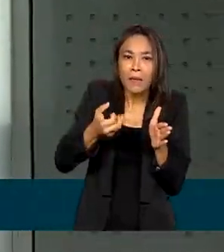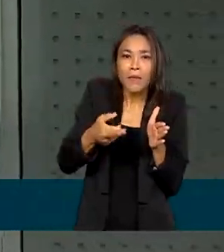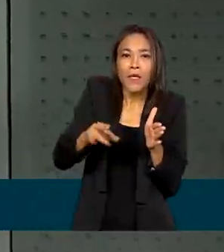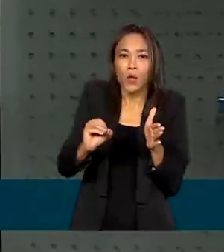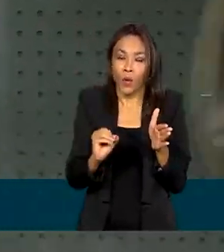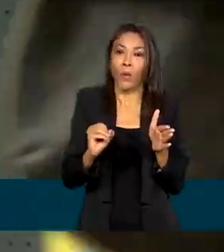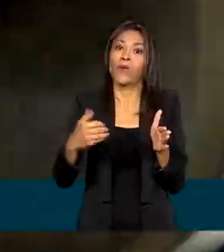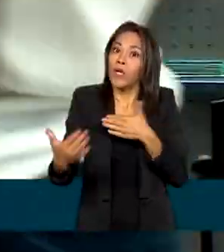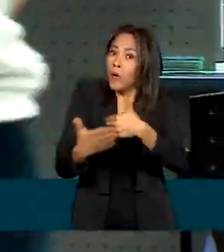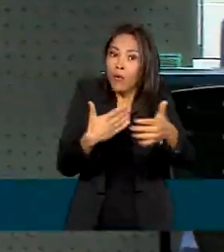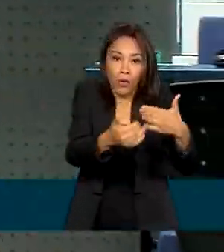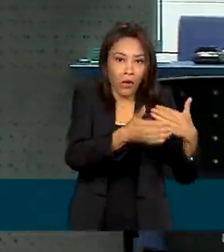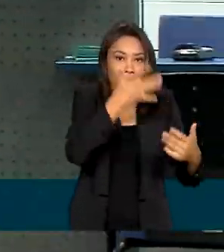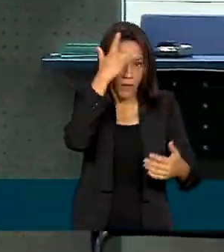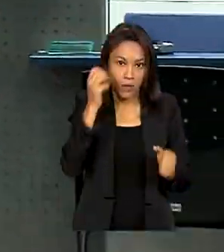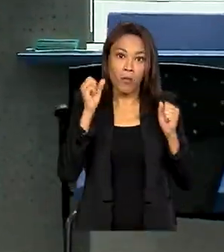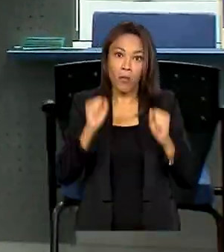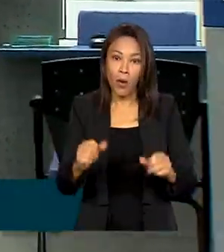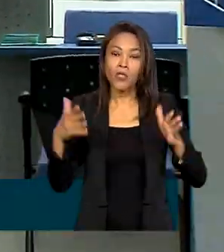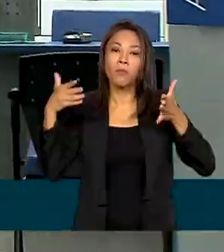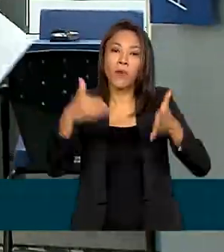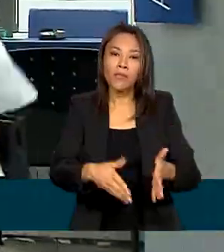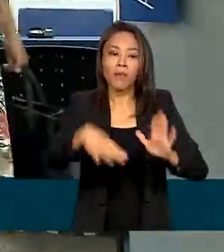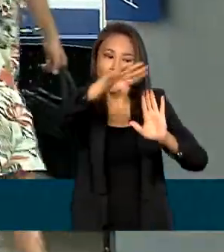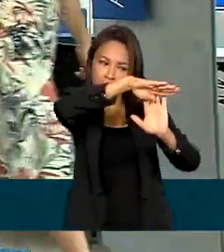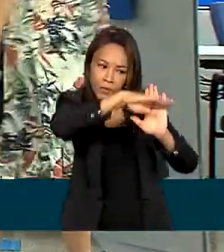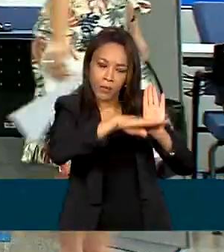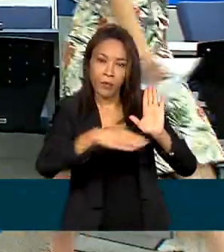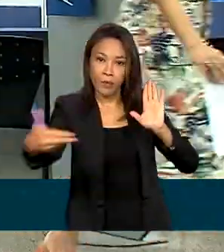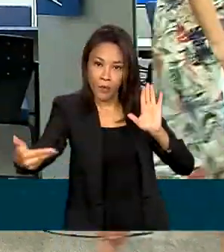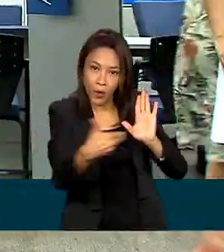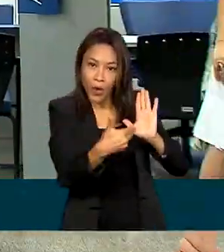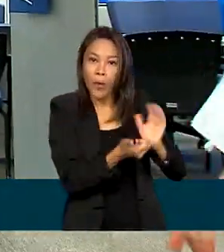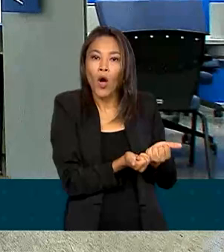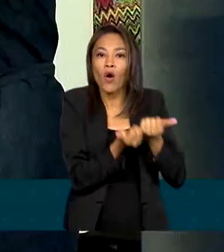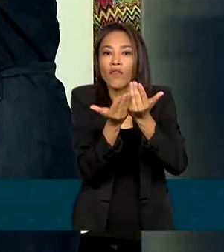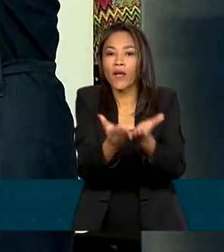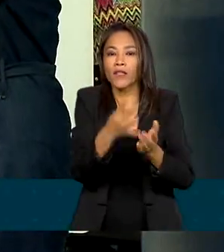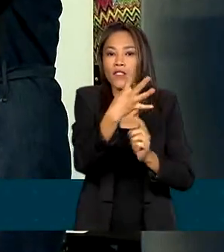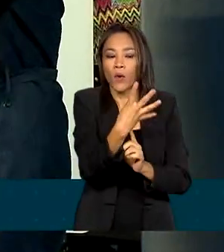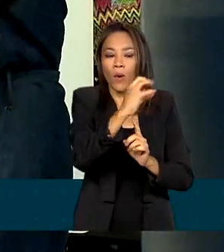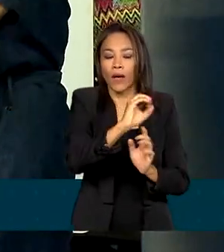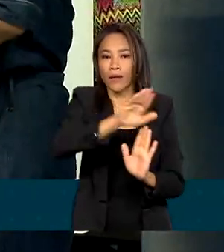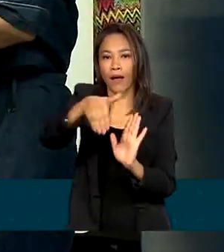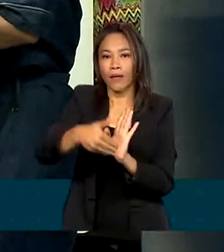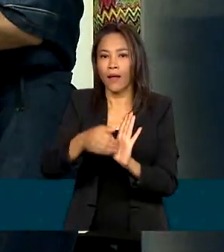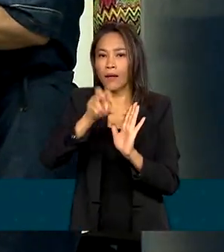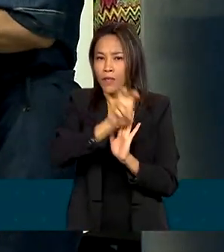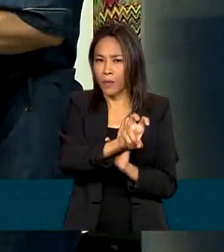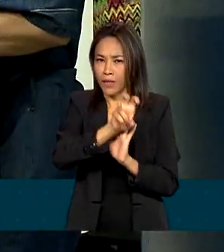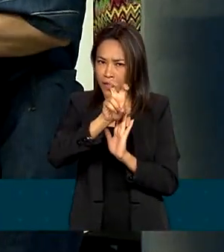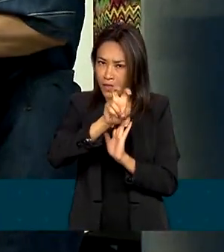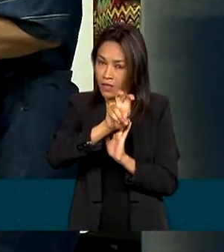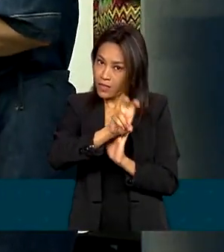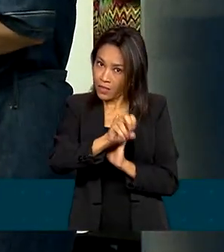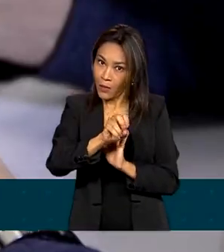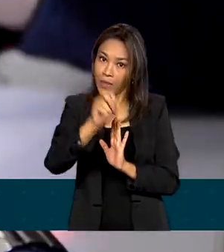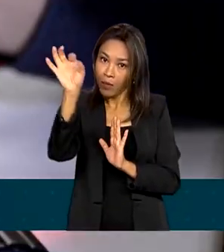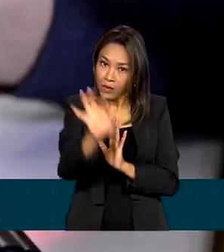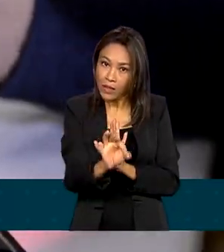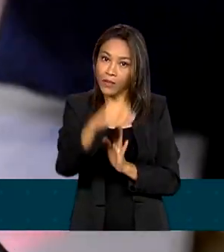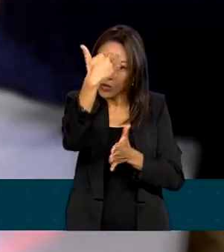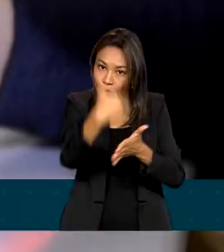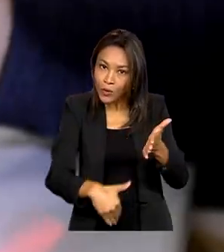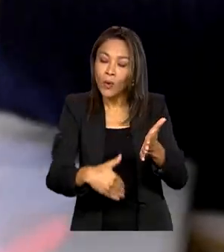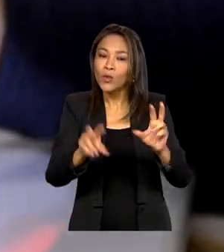pessoa pode participar do programa Litígio Zero, que oferece de 40% a 50% de desconto sobre o total